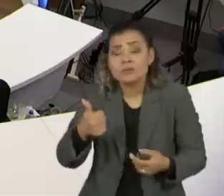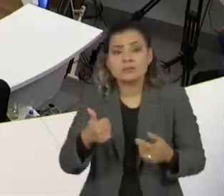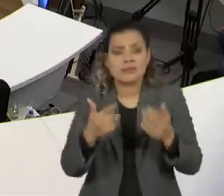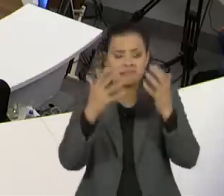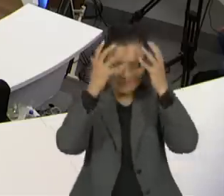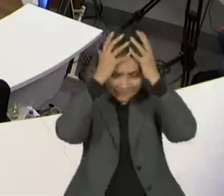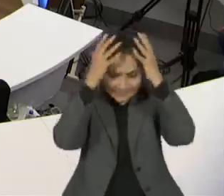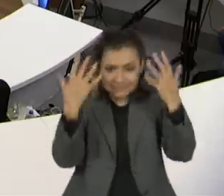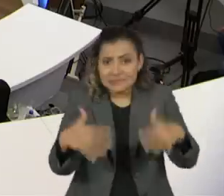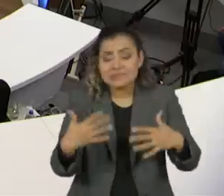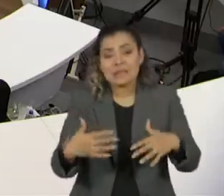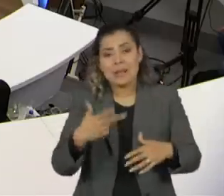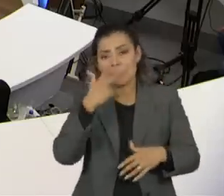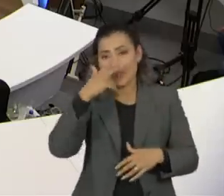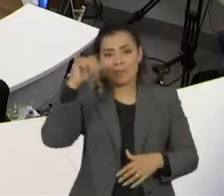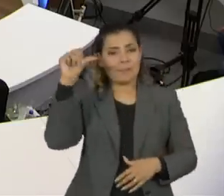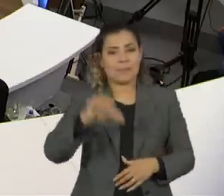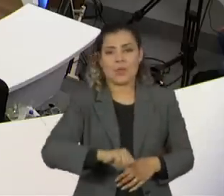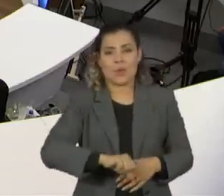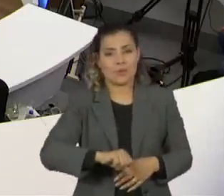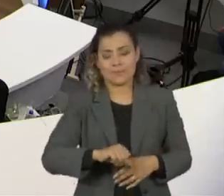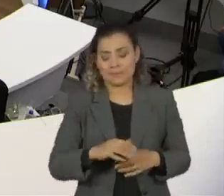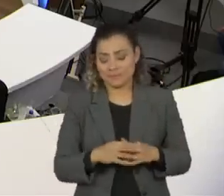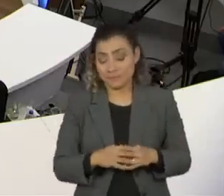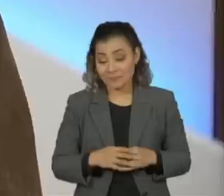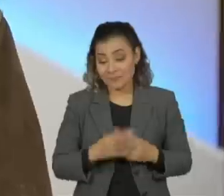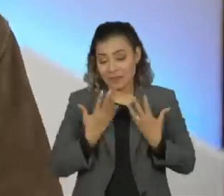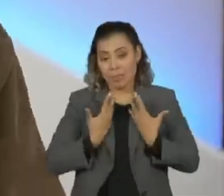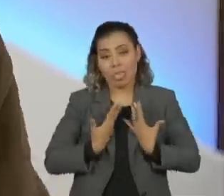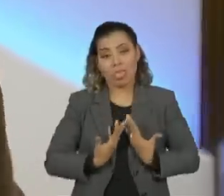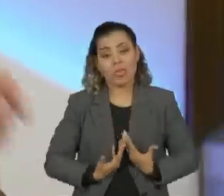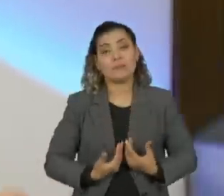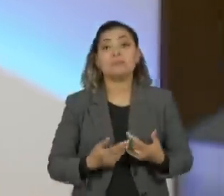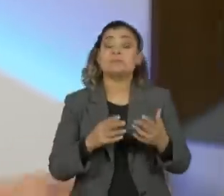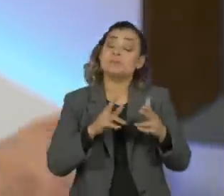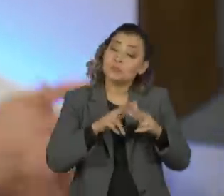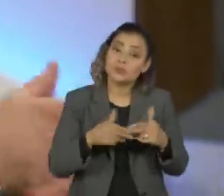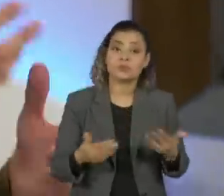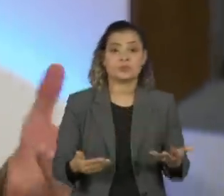fiquei com uma ressaca pior do que fez perdido. Bom, voltando à vaca fria, viu, velho?